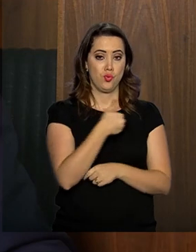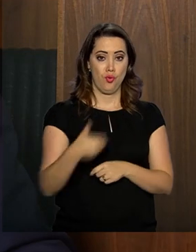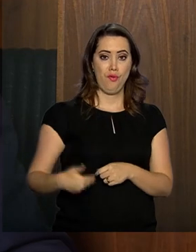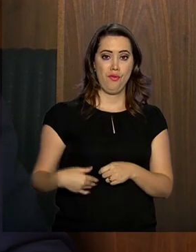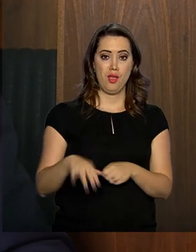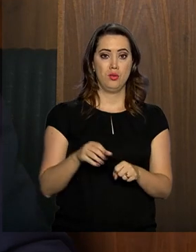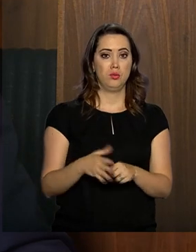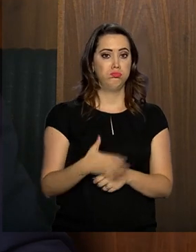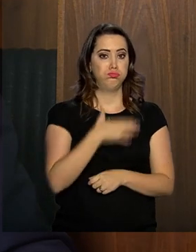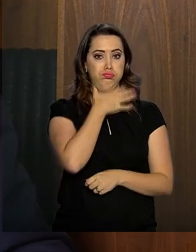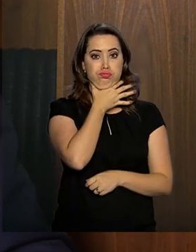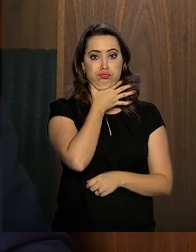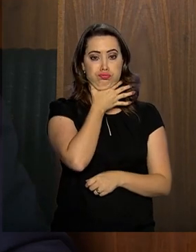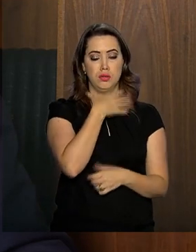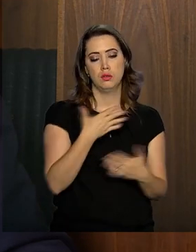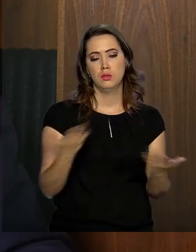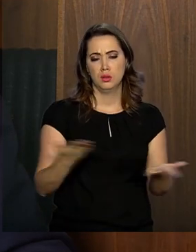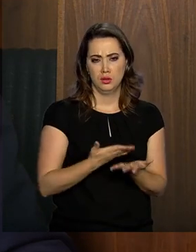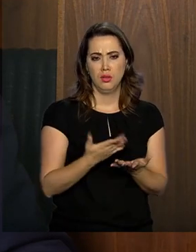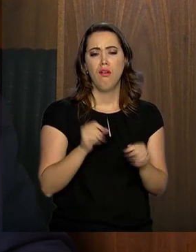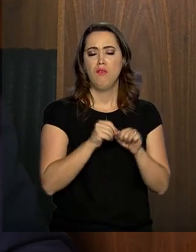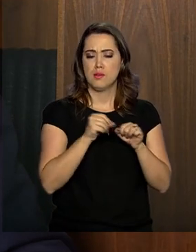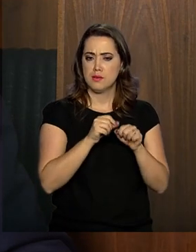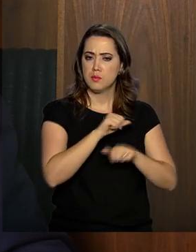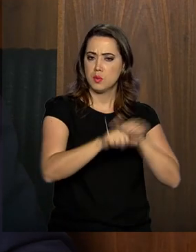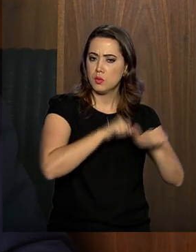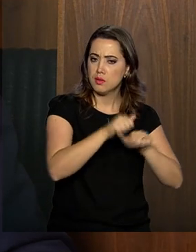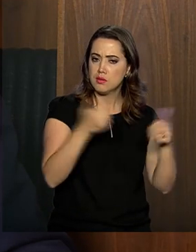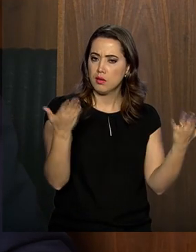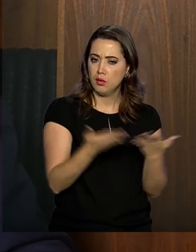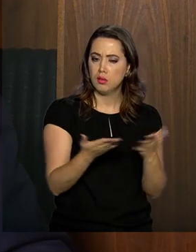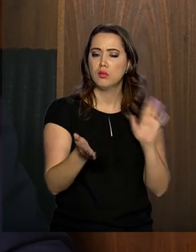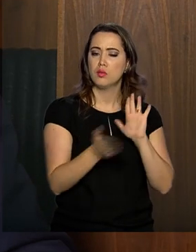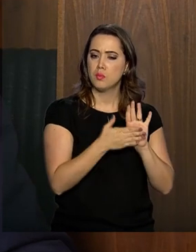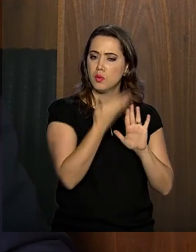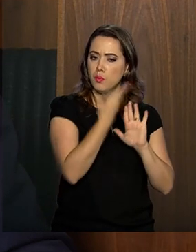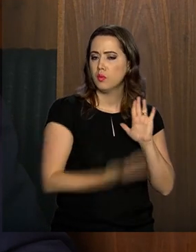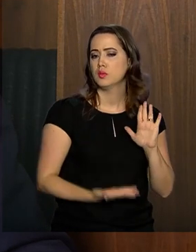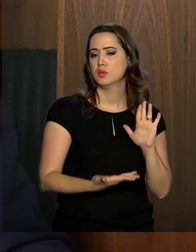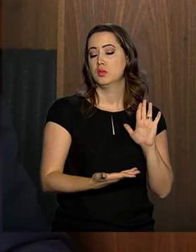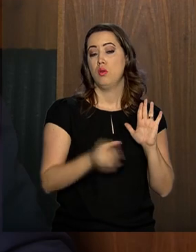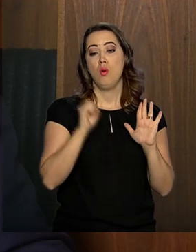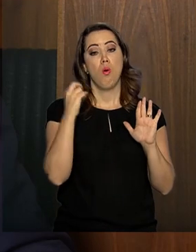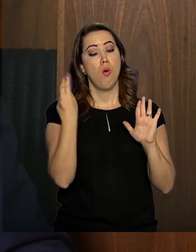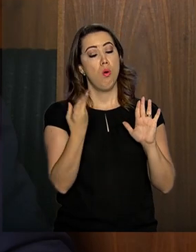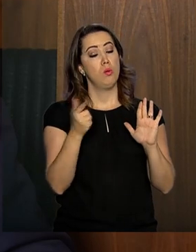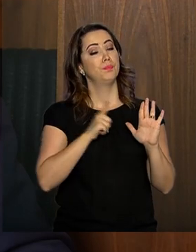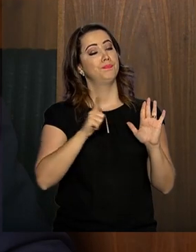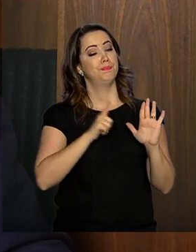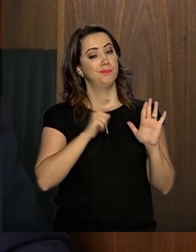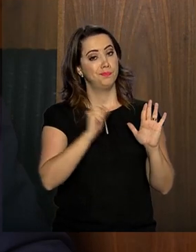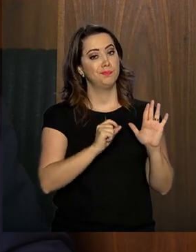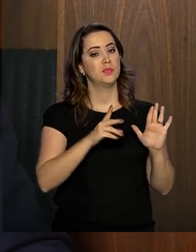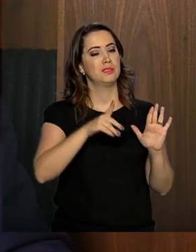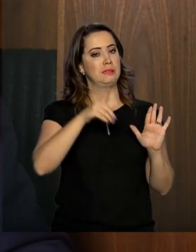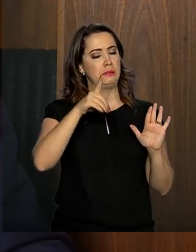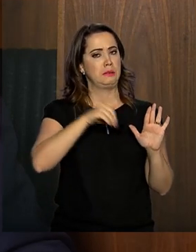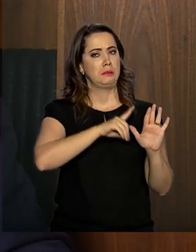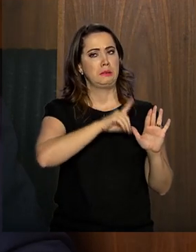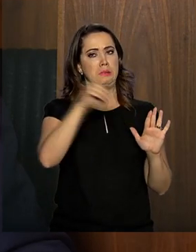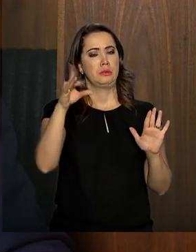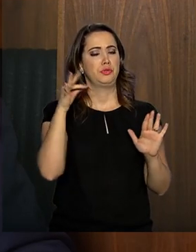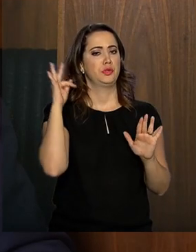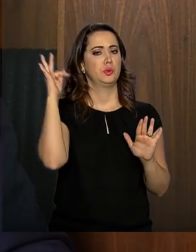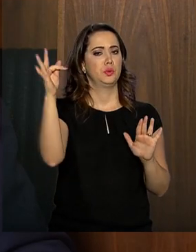quebrou. Então, ou fazemos a modificação que nós nos propomos a fazer, ou nós teremos dias muito duros